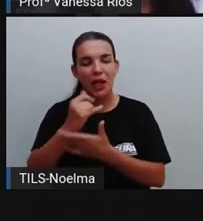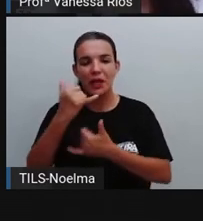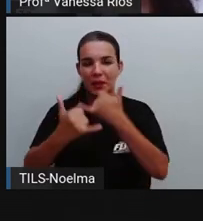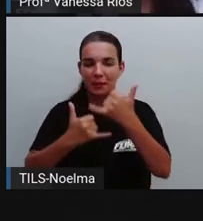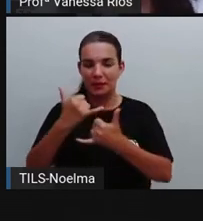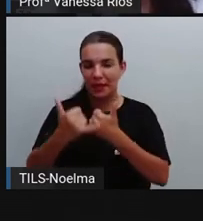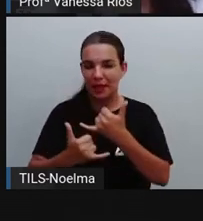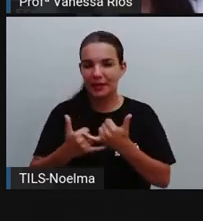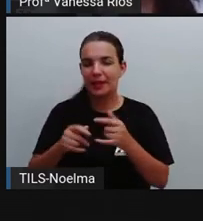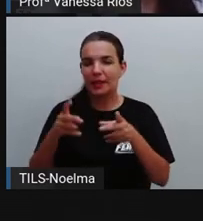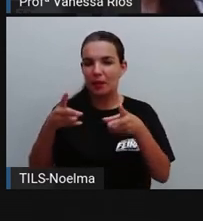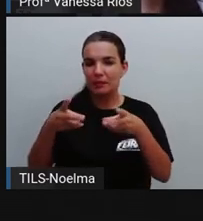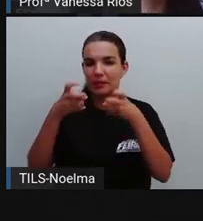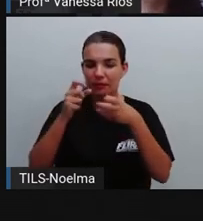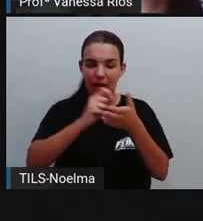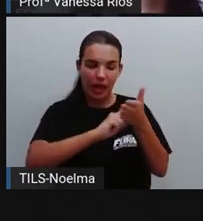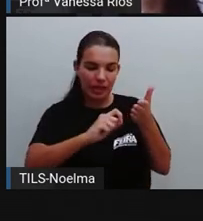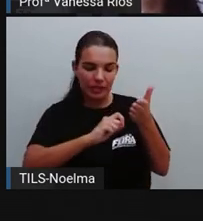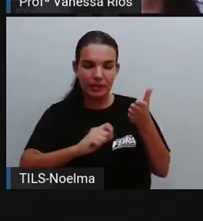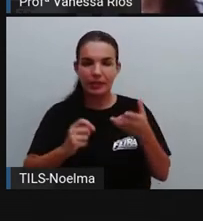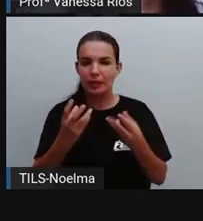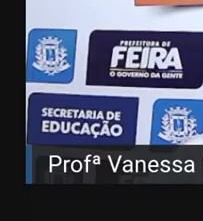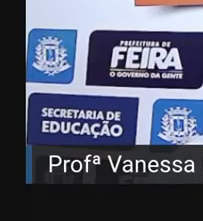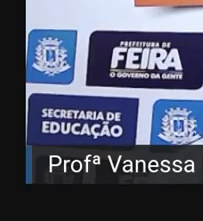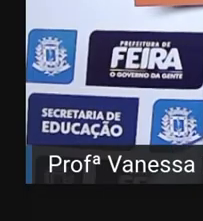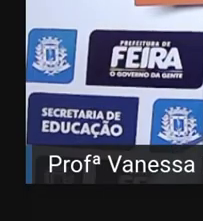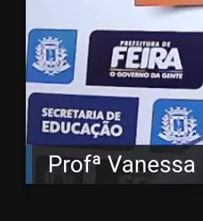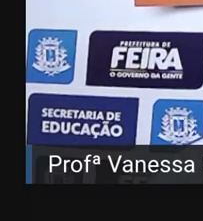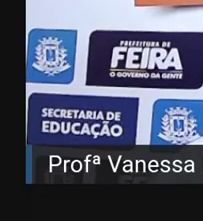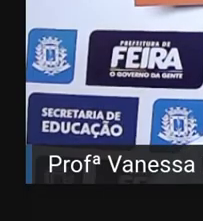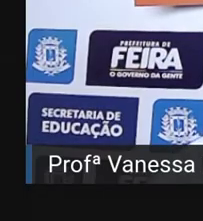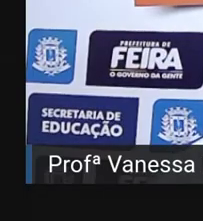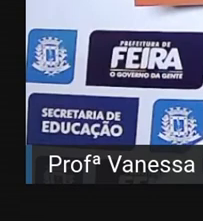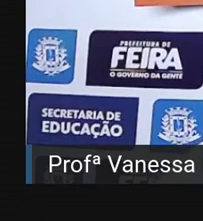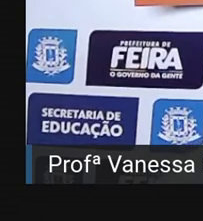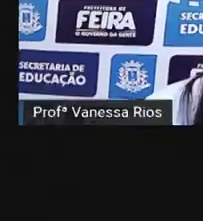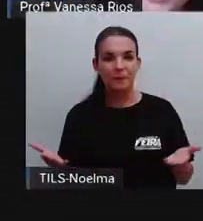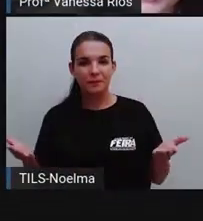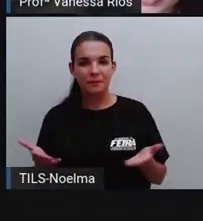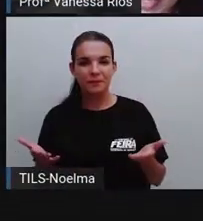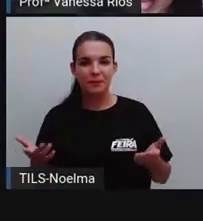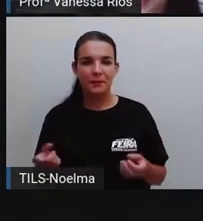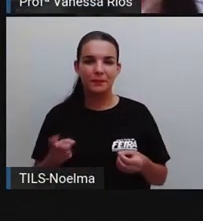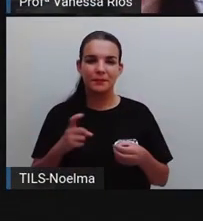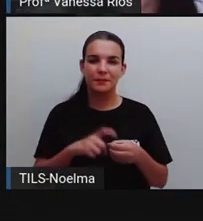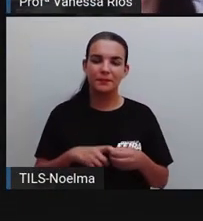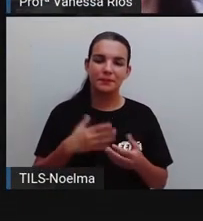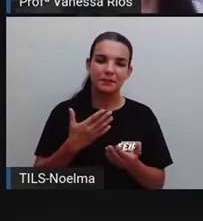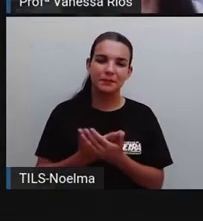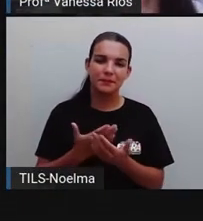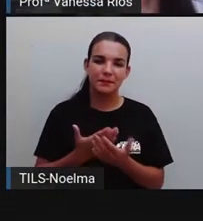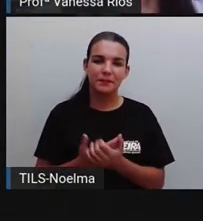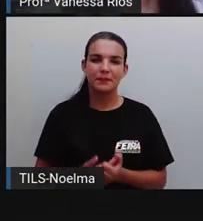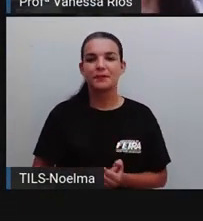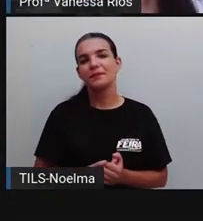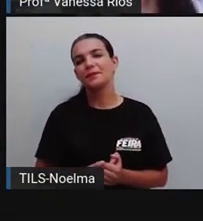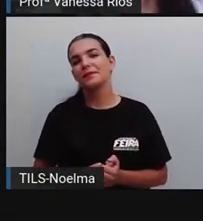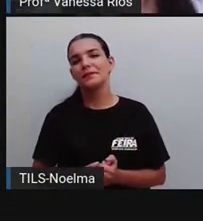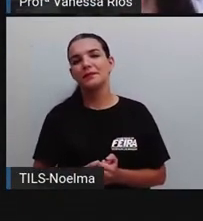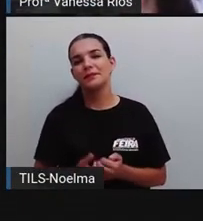Observando a escrita aí de várias palavras. Pronto. E voltando aí pra nossa aula, não é?